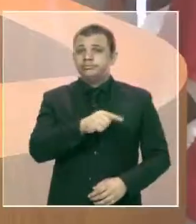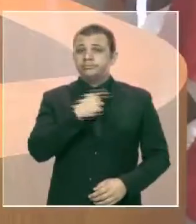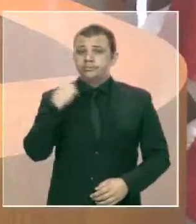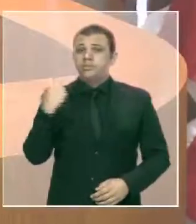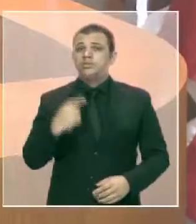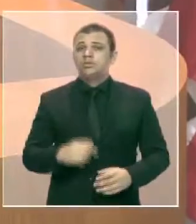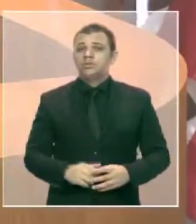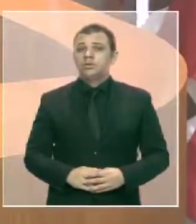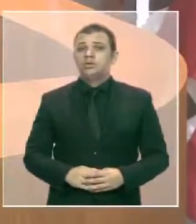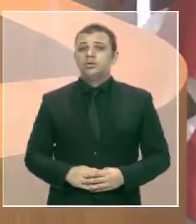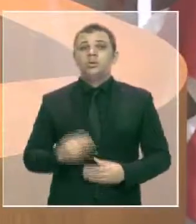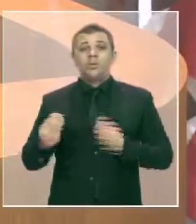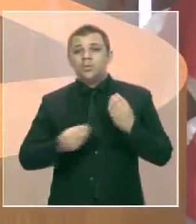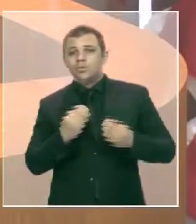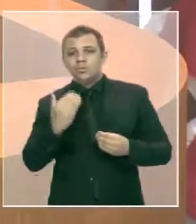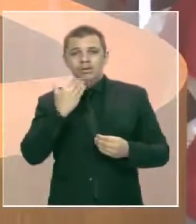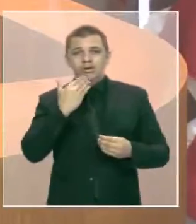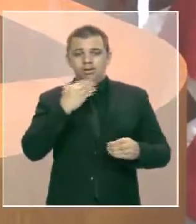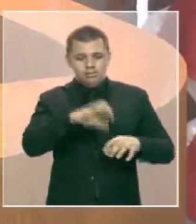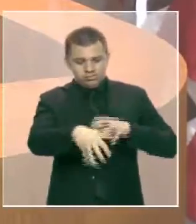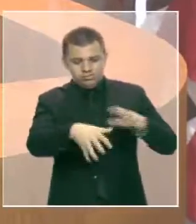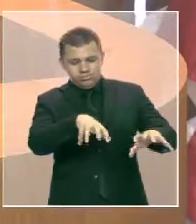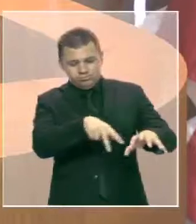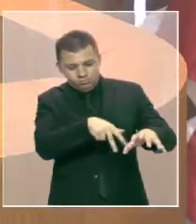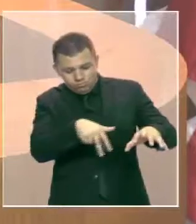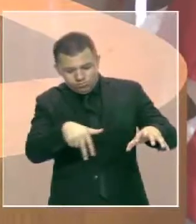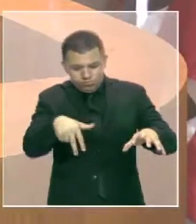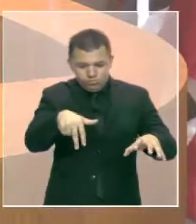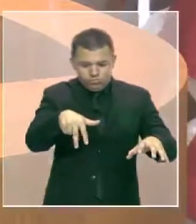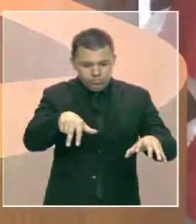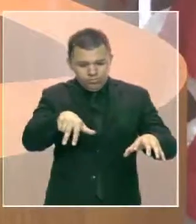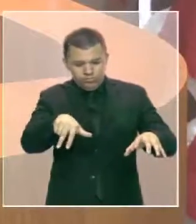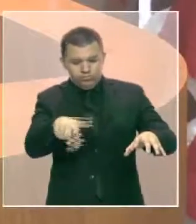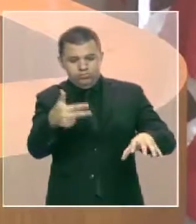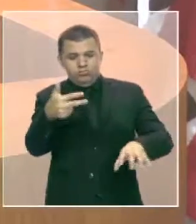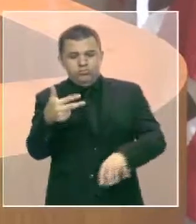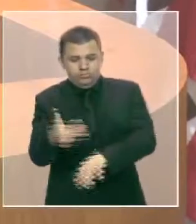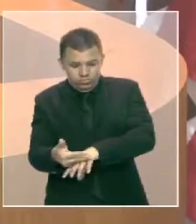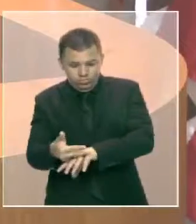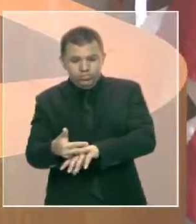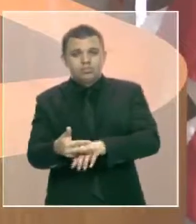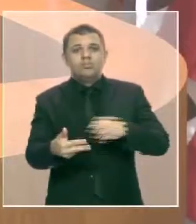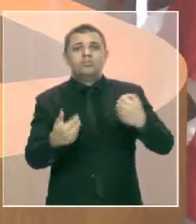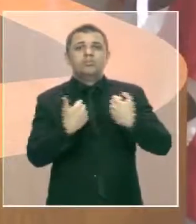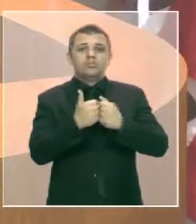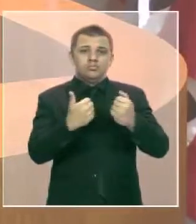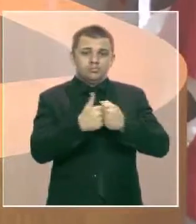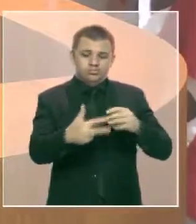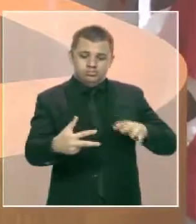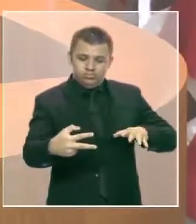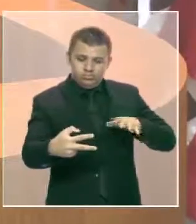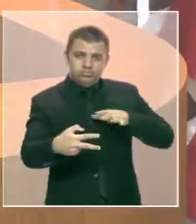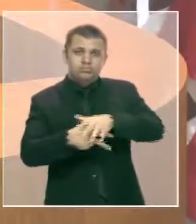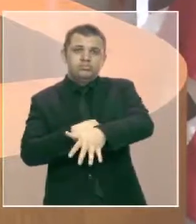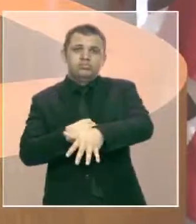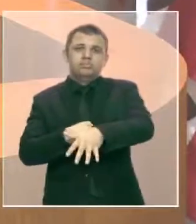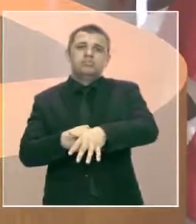se desviando de buracos, se desequilibrou, caiu, e o ônibus passou por cima.